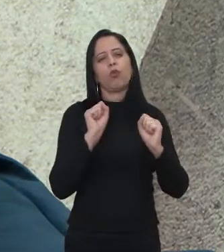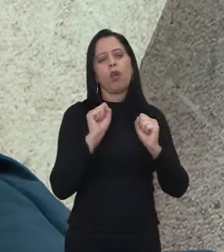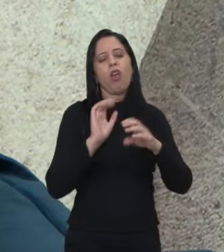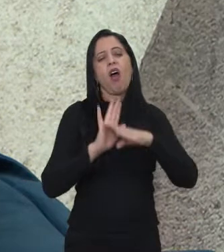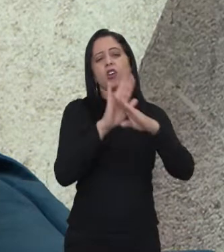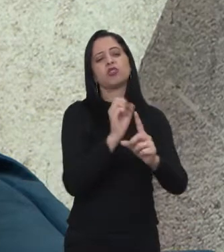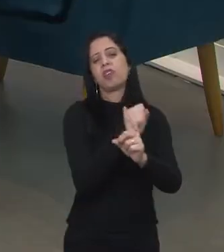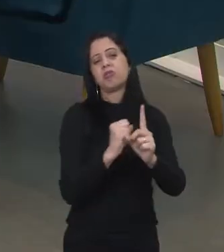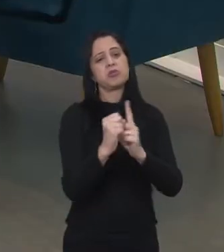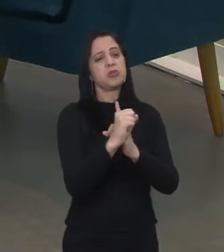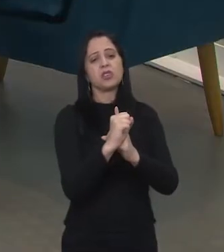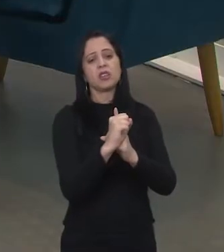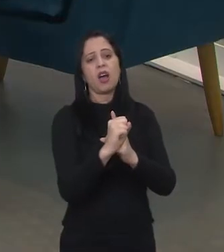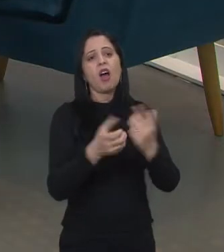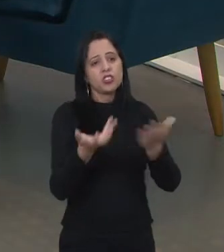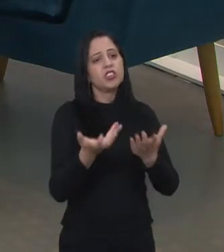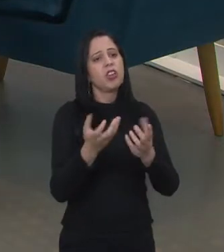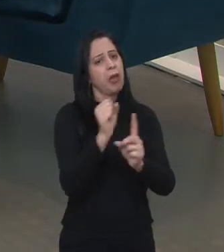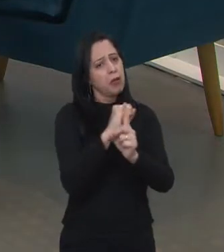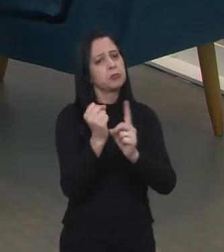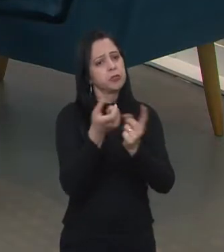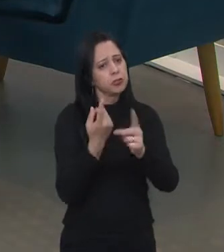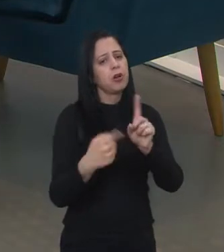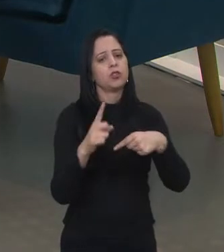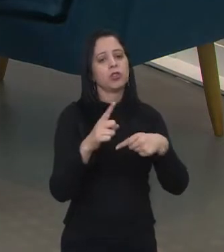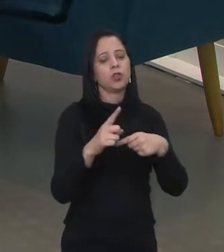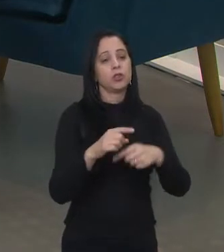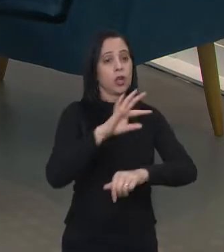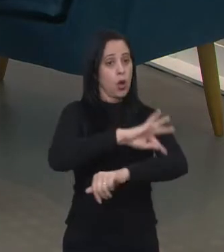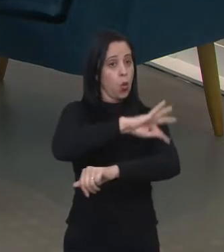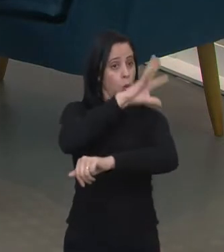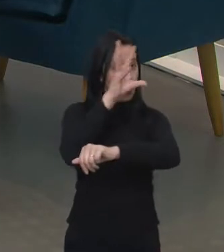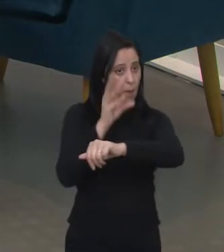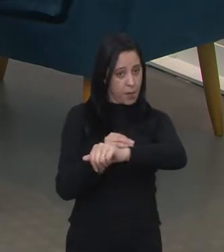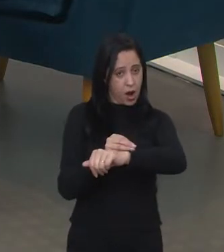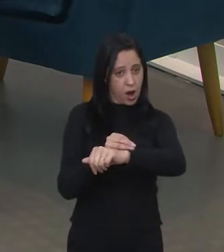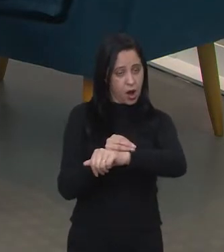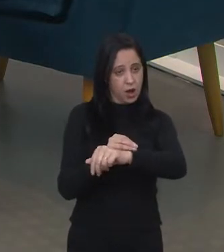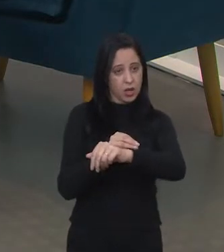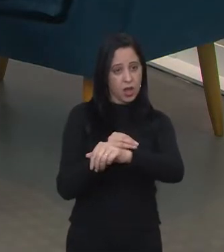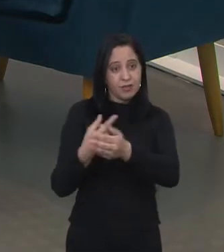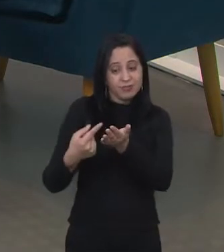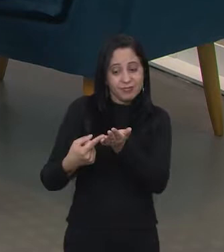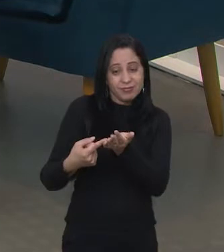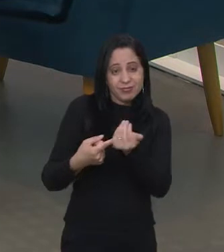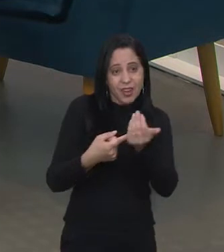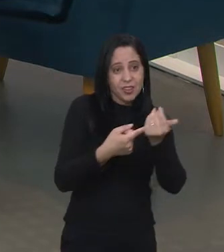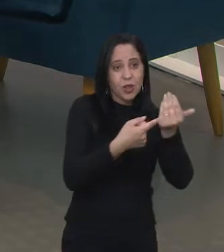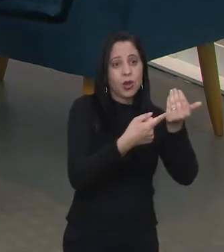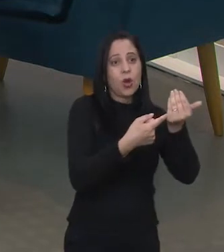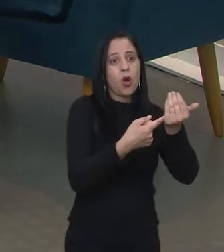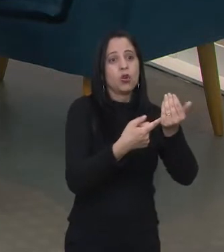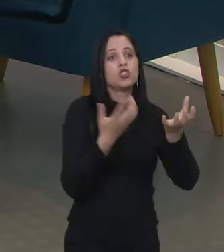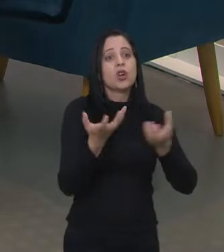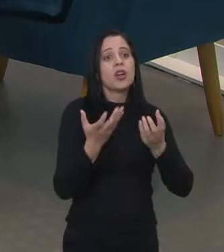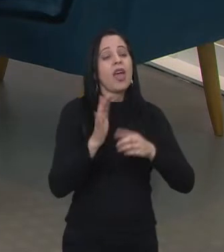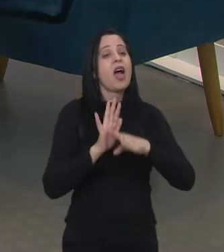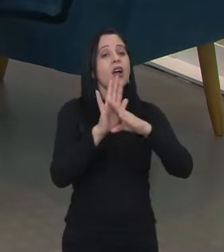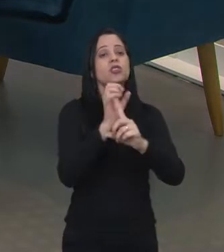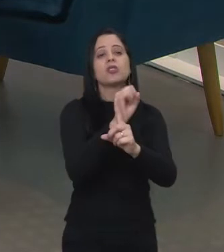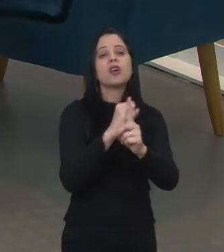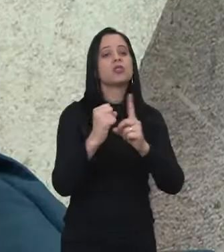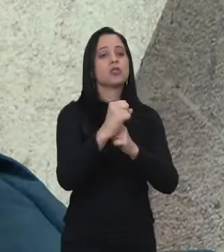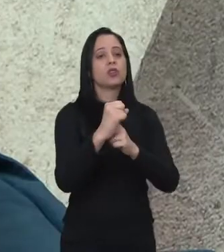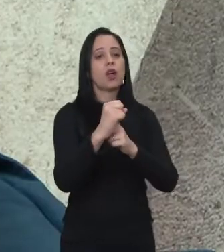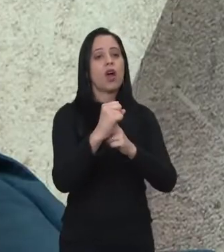Muito bom. É para a sociedade. Então, a gente quer beneficiar a sociedade. O Parque Tecnológico, através de todos os seus programas, ele quer beneficiar a